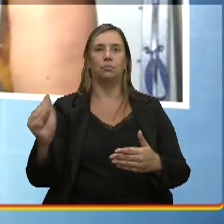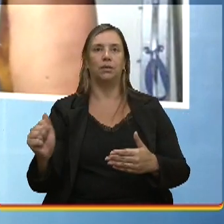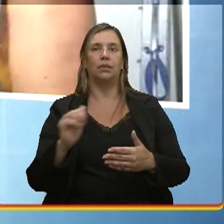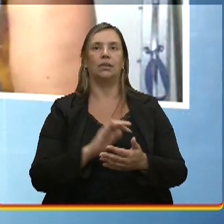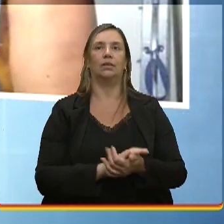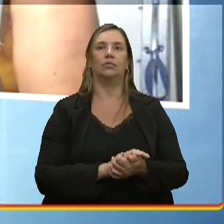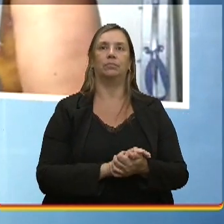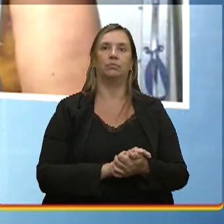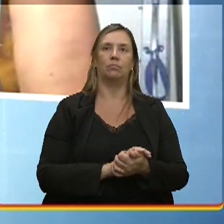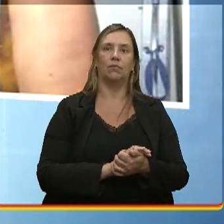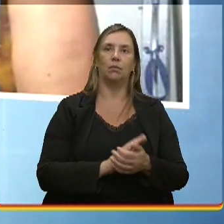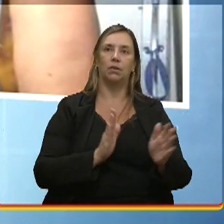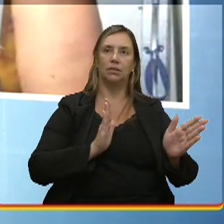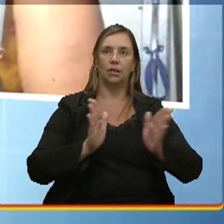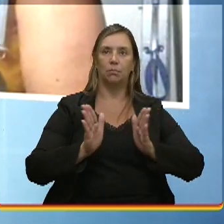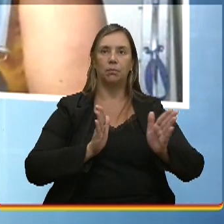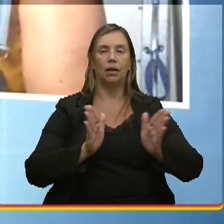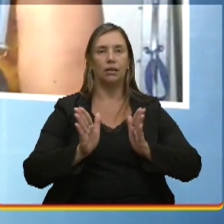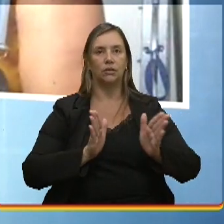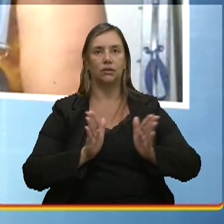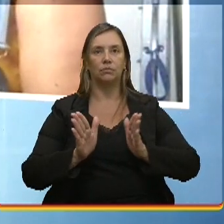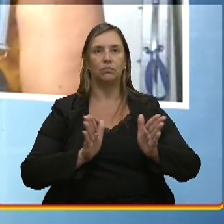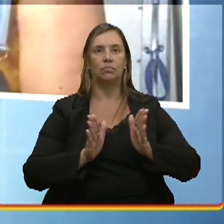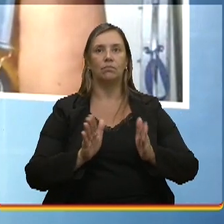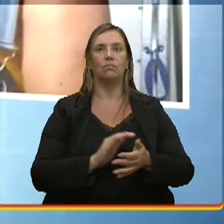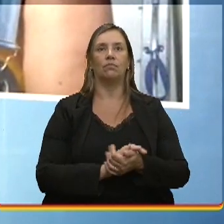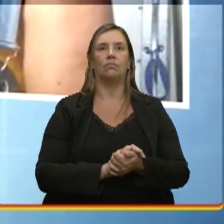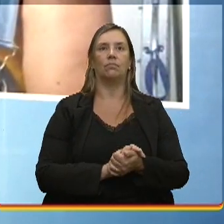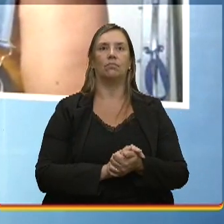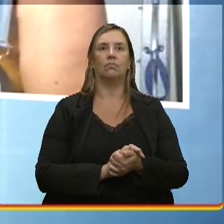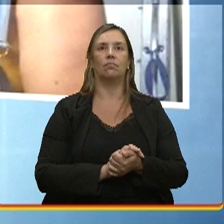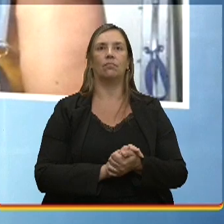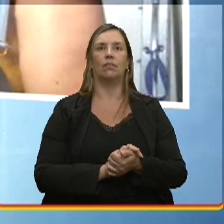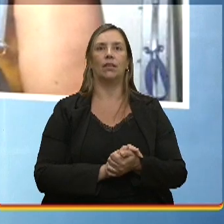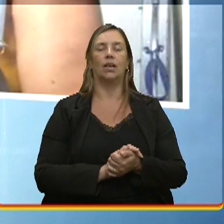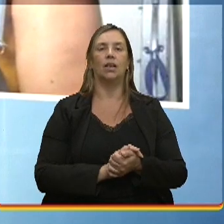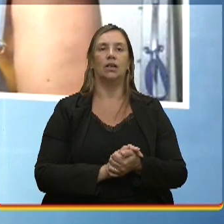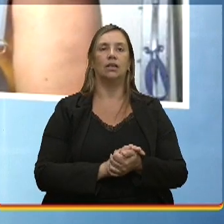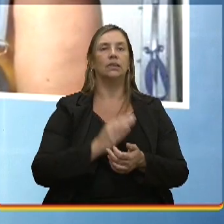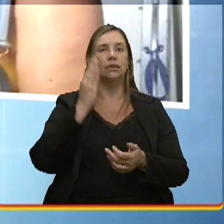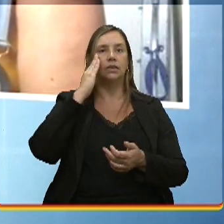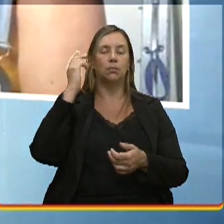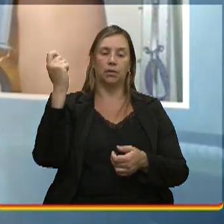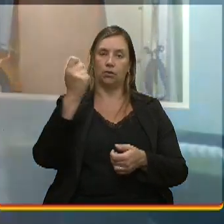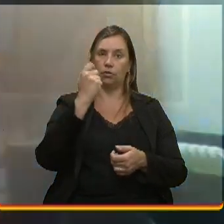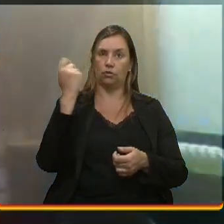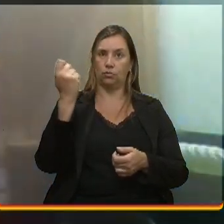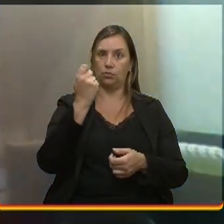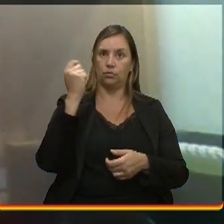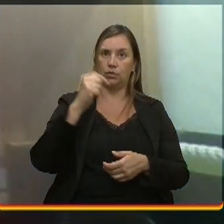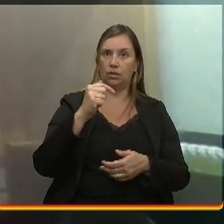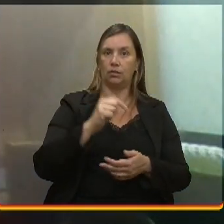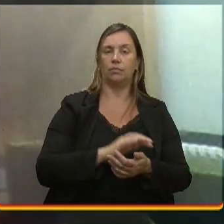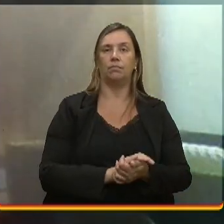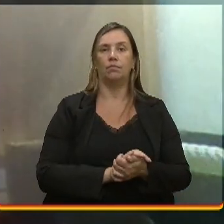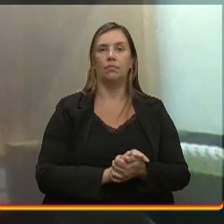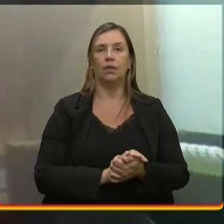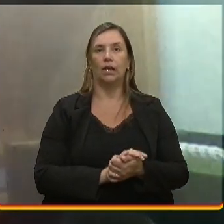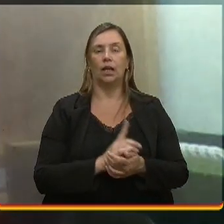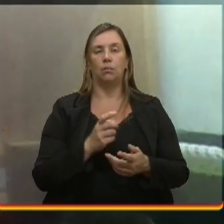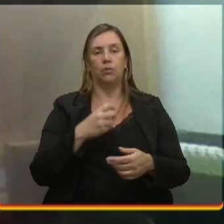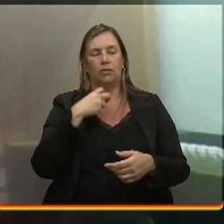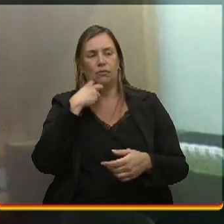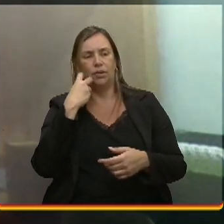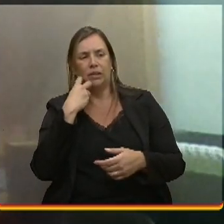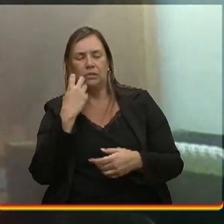por essa parte da... Tu sabe que no Rio Grande do Sul, e a gente tem que falar sobre isso, é muito tímido,